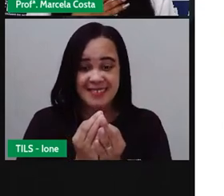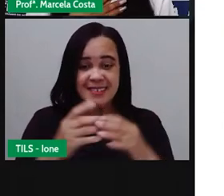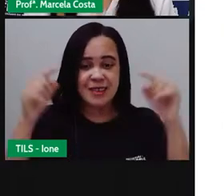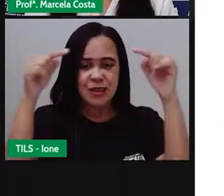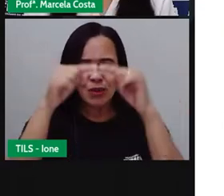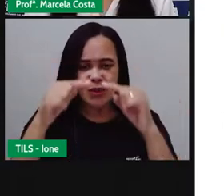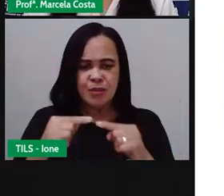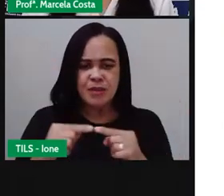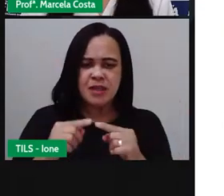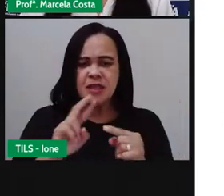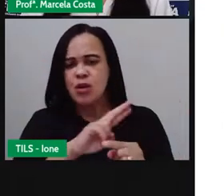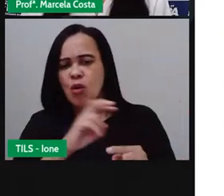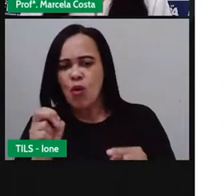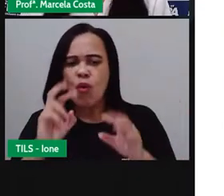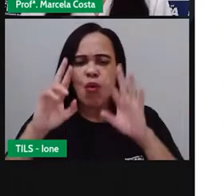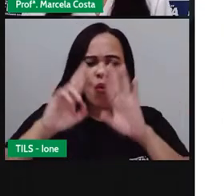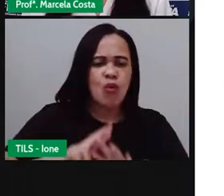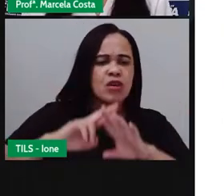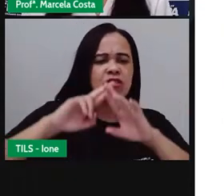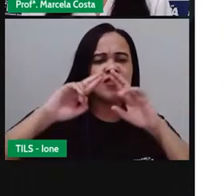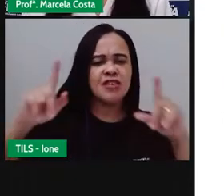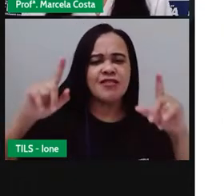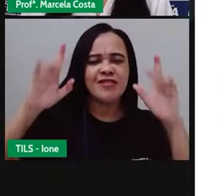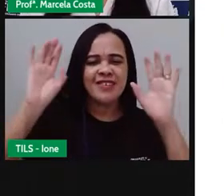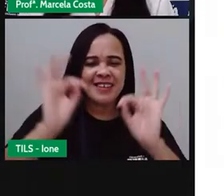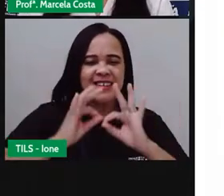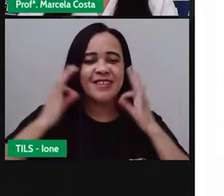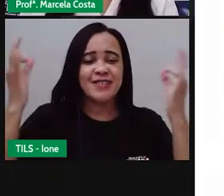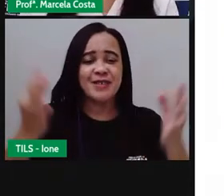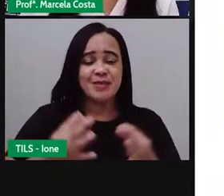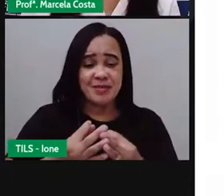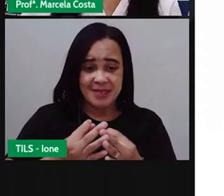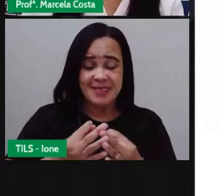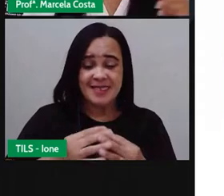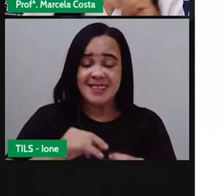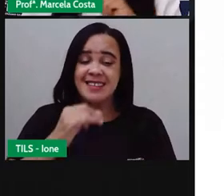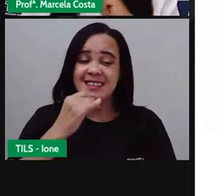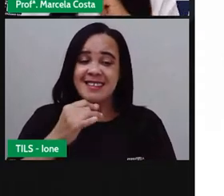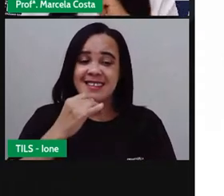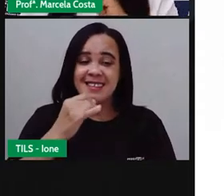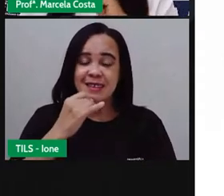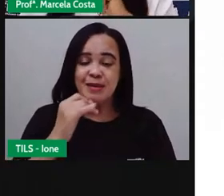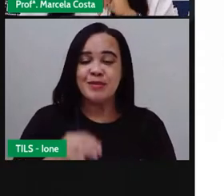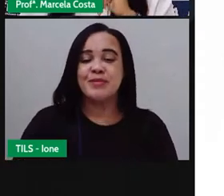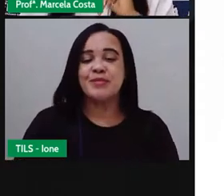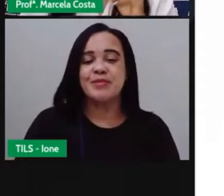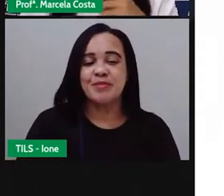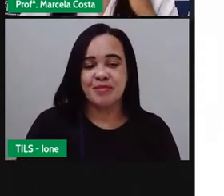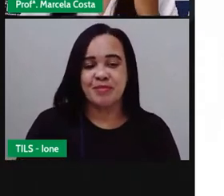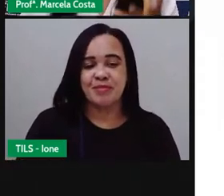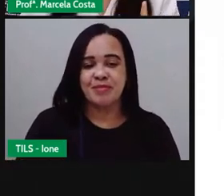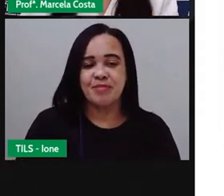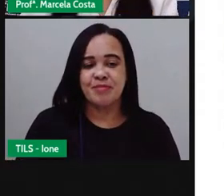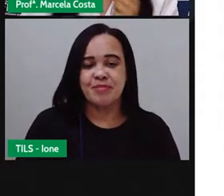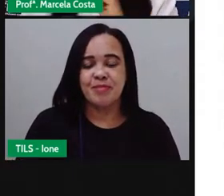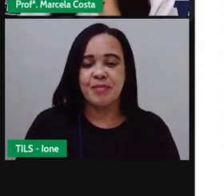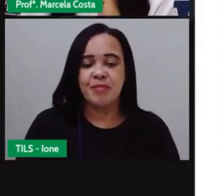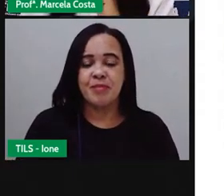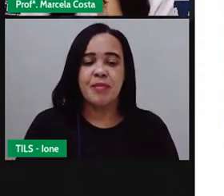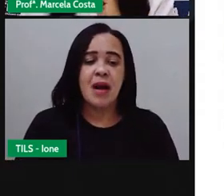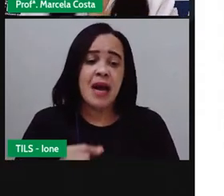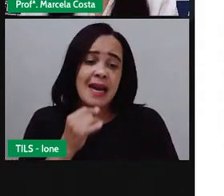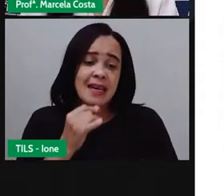diferente dos seus dos seus familiares? Por exemplo, tem alguma coisa de alguma comida